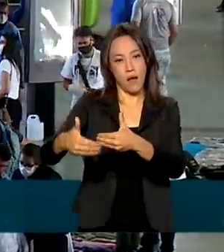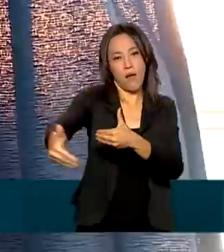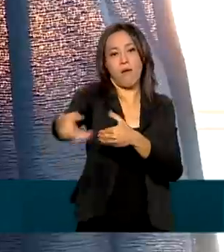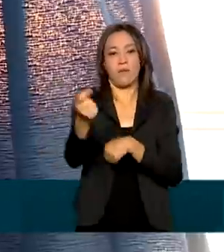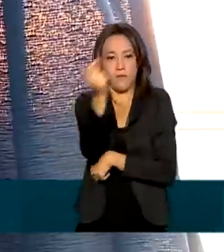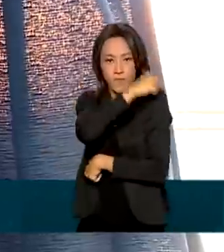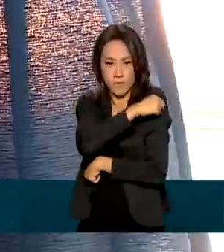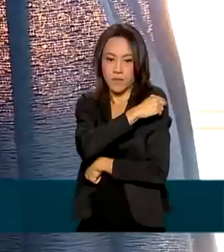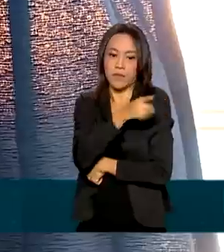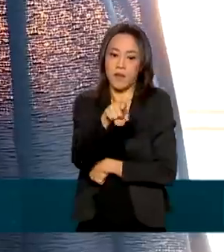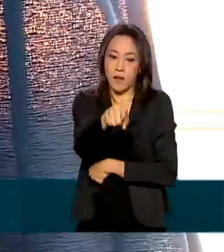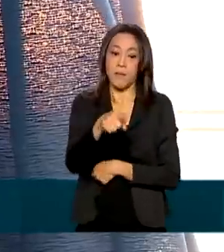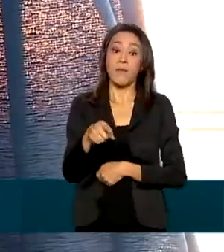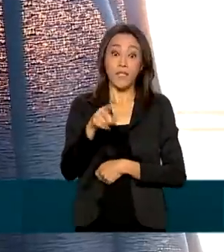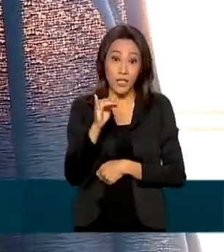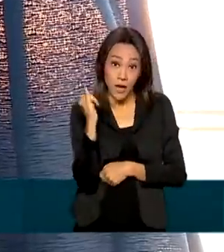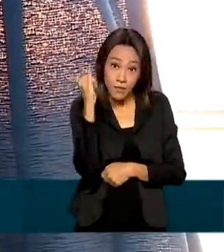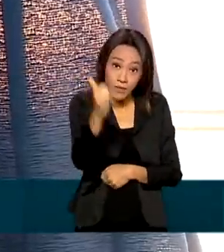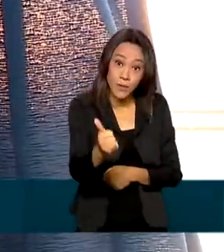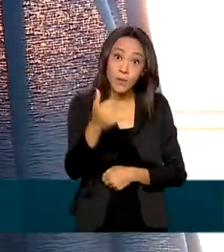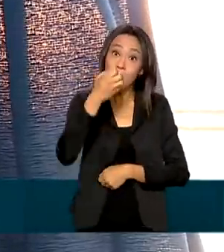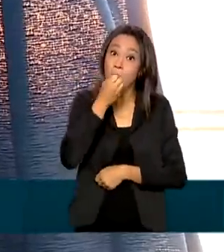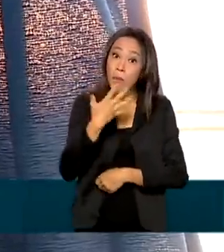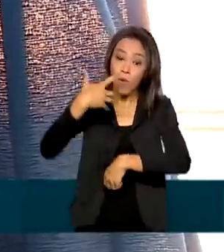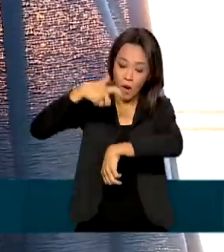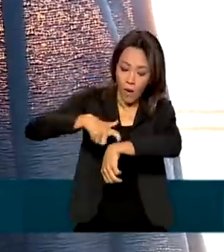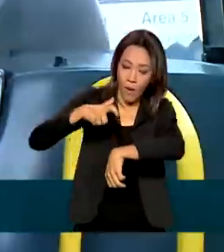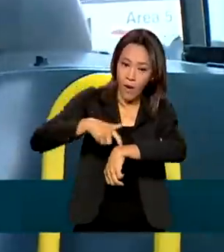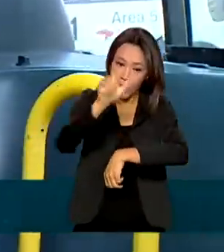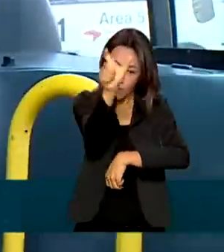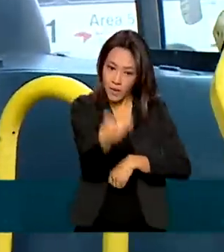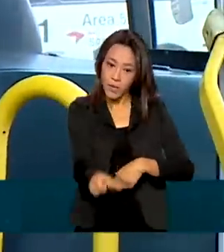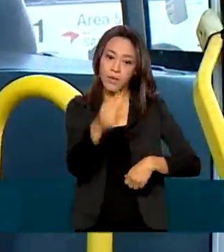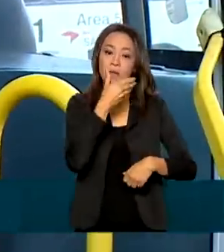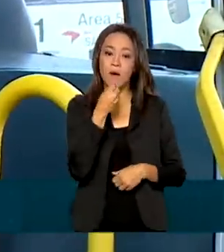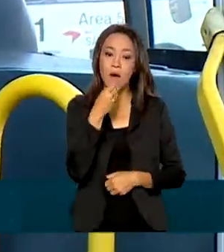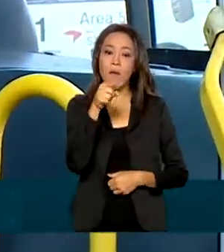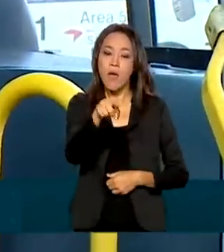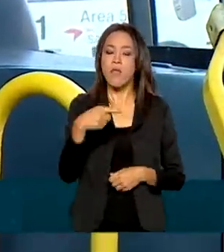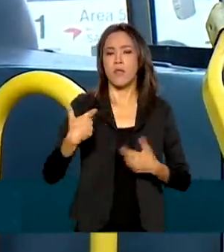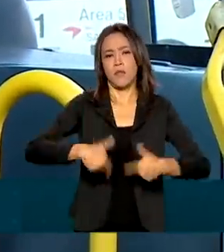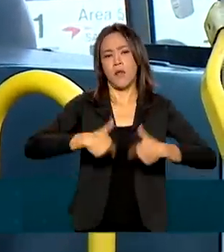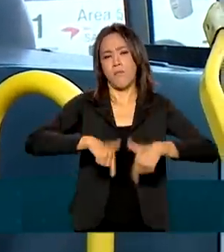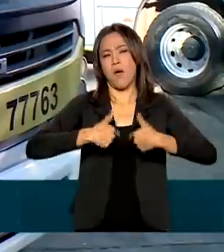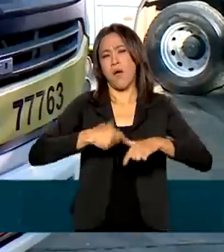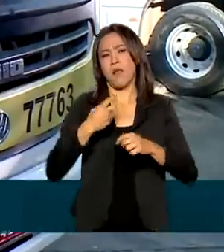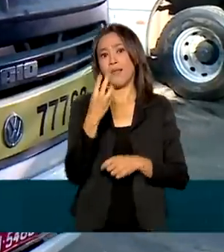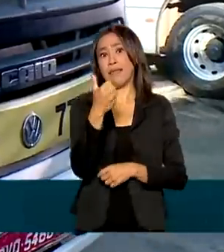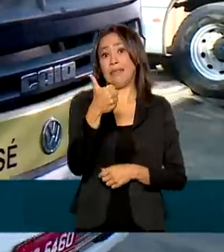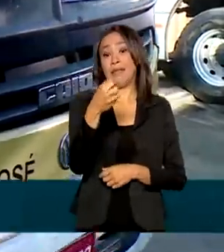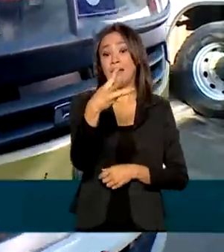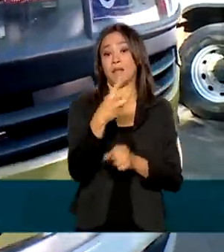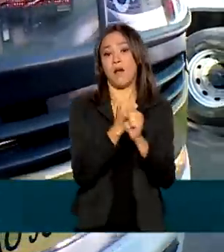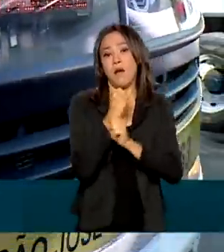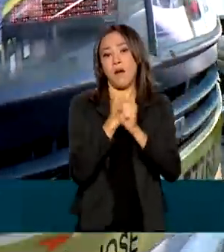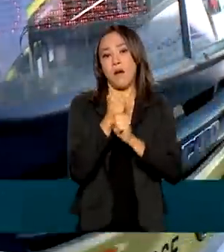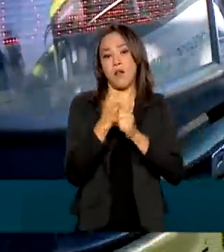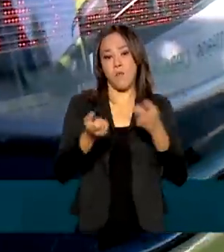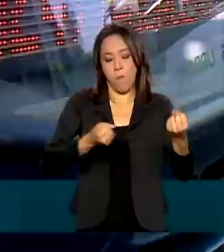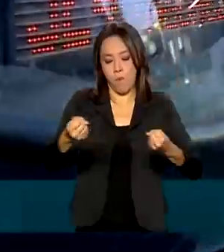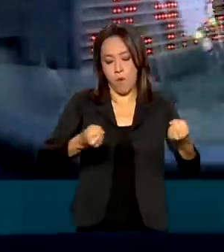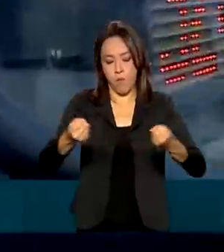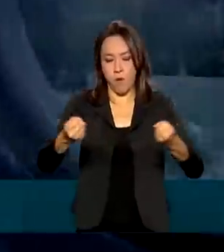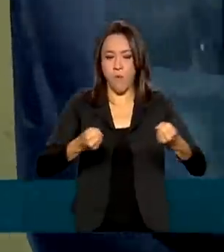-19. A notícia chegou em boa hora para Ivanildo, motorista de ônibus há 13 anos. Ele conta que tem